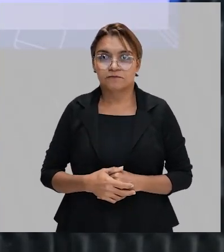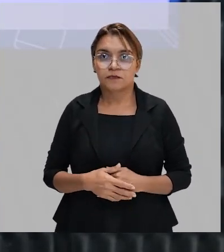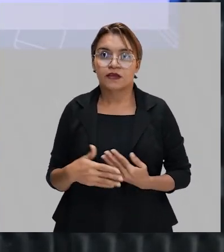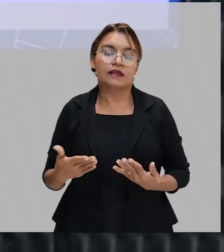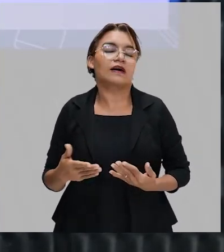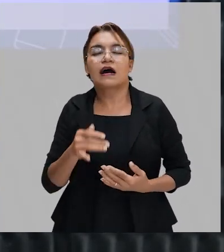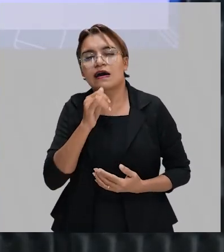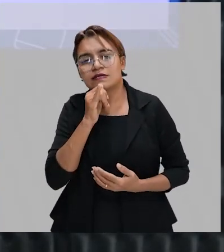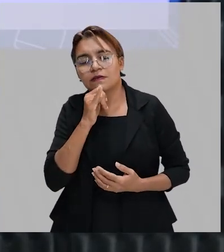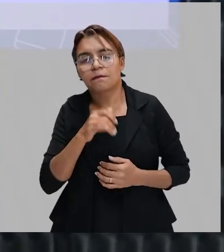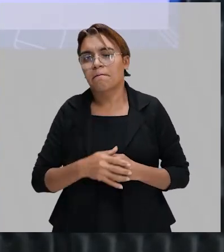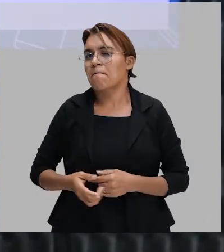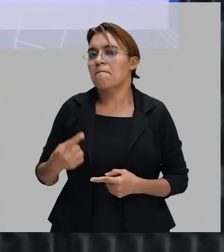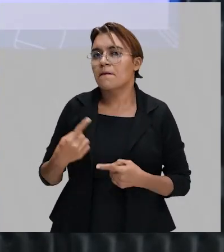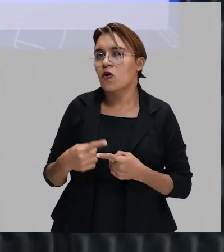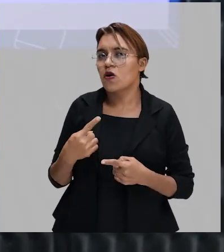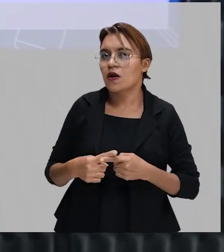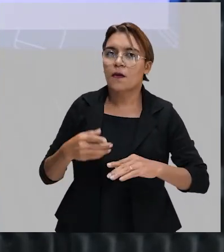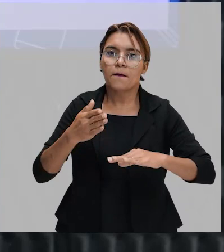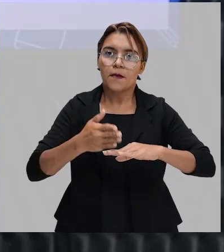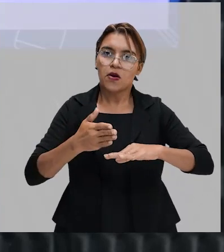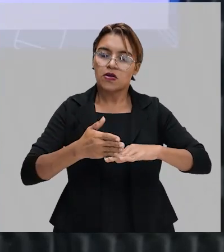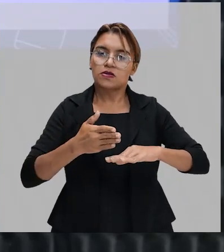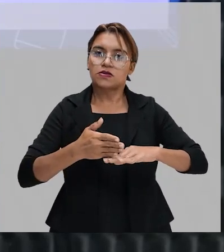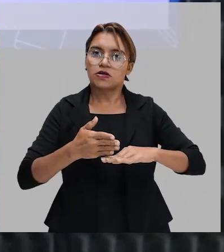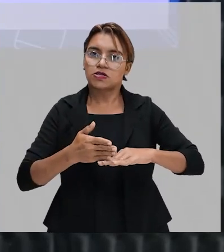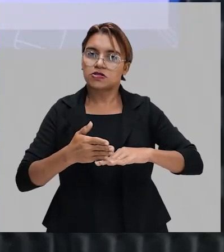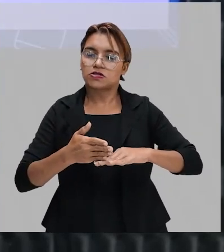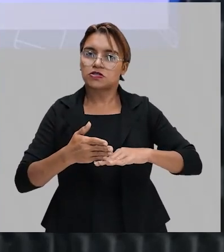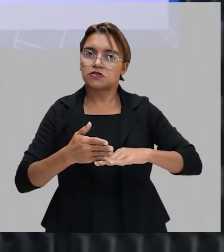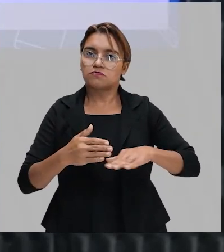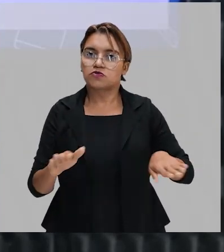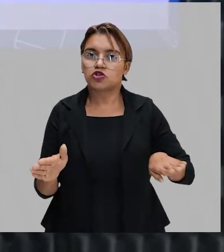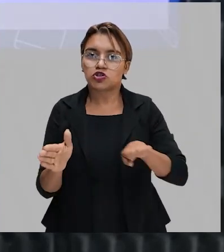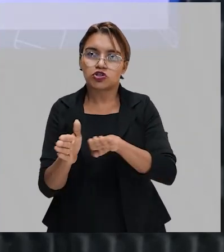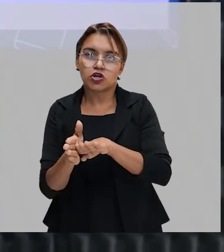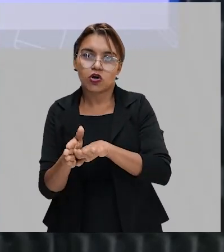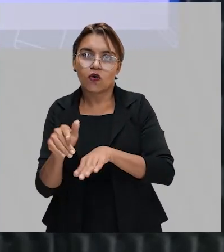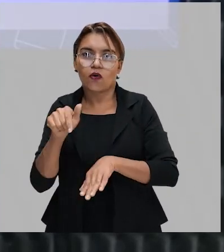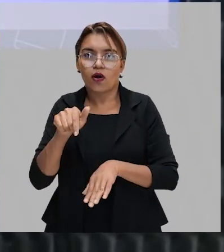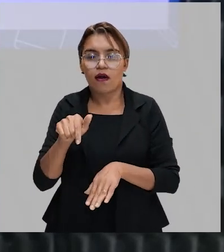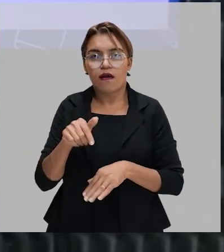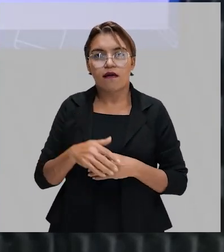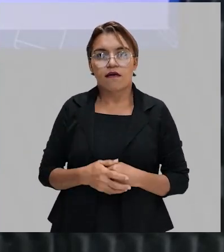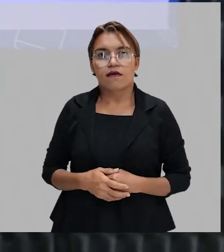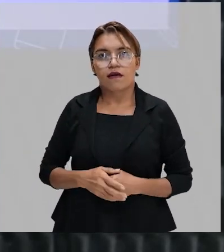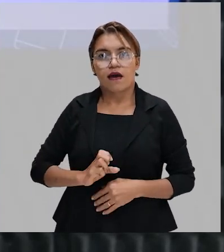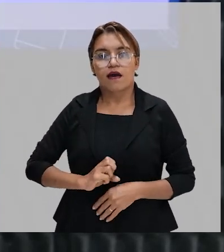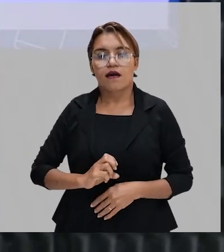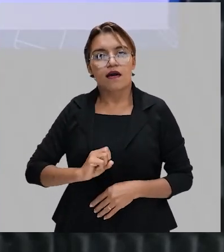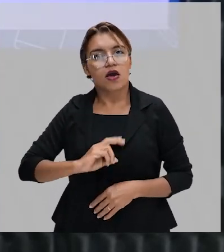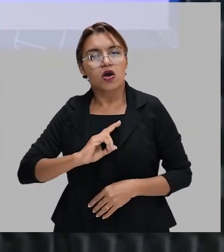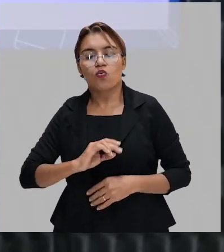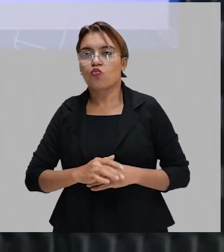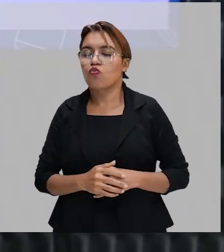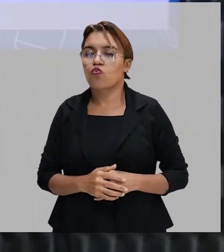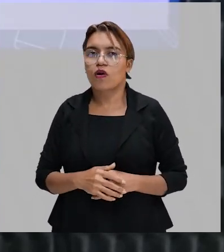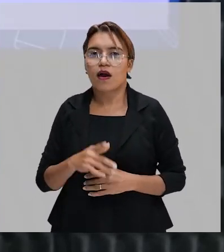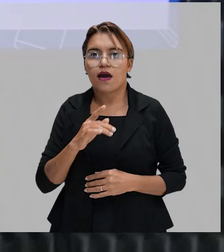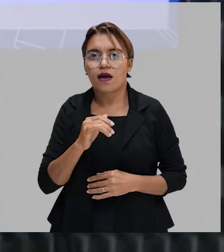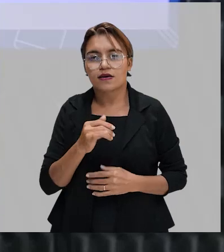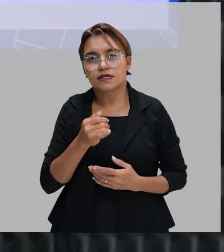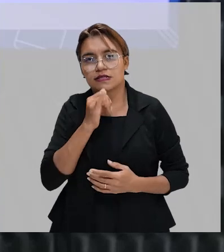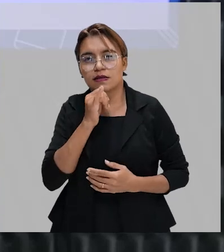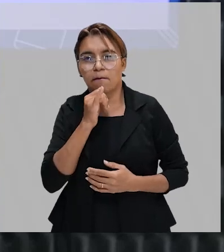não é porque o modernismo chegou que eu vou deixar de